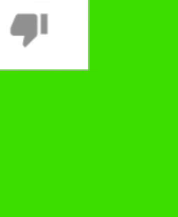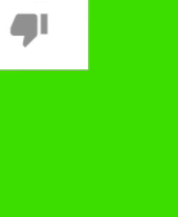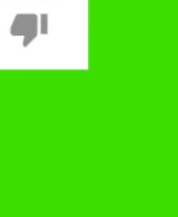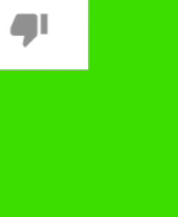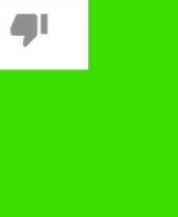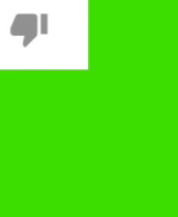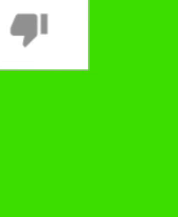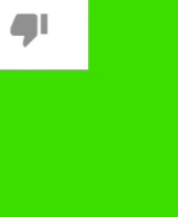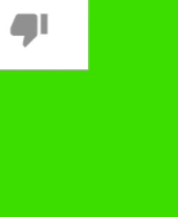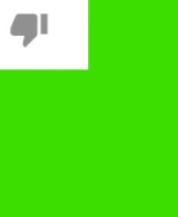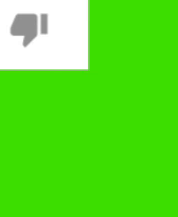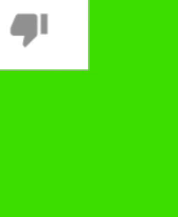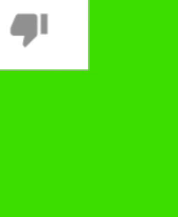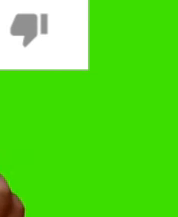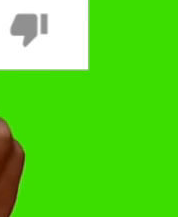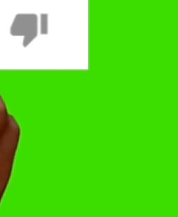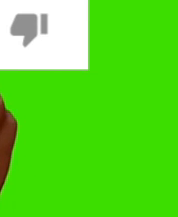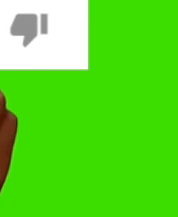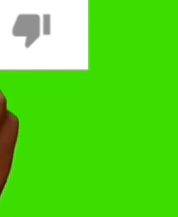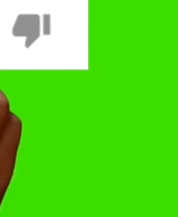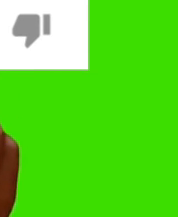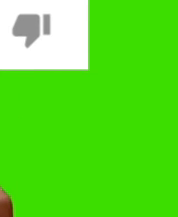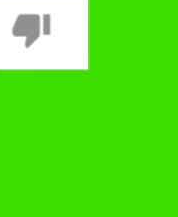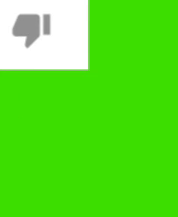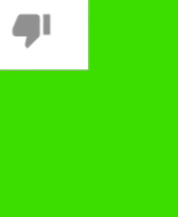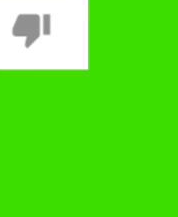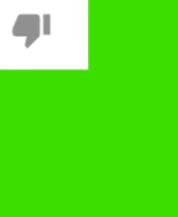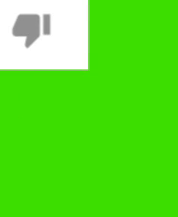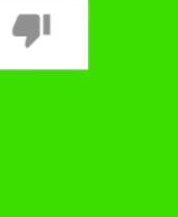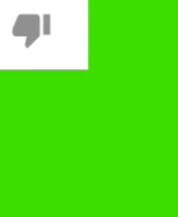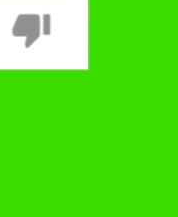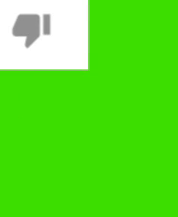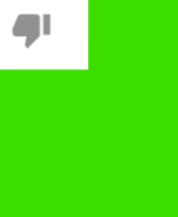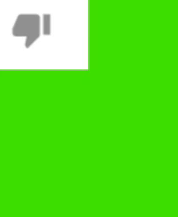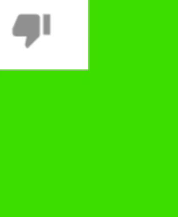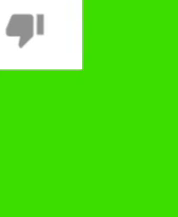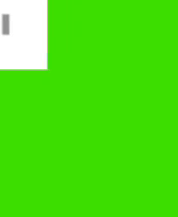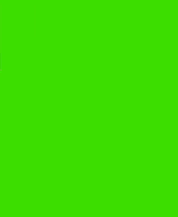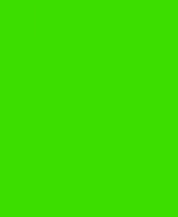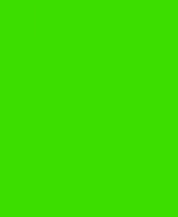e aí e aí e aí